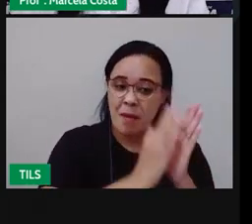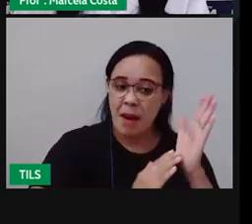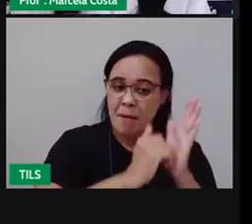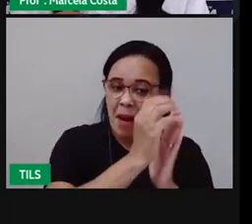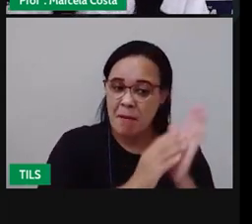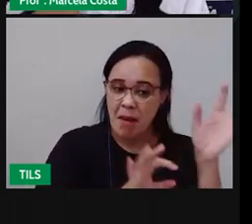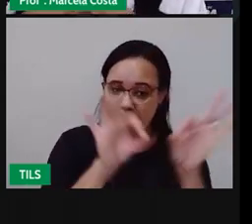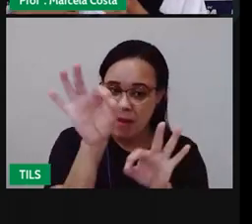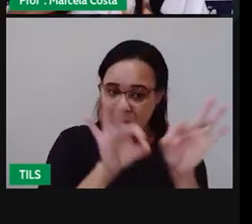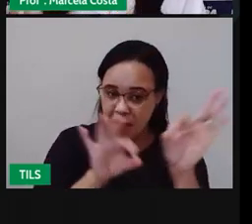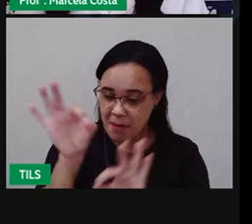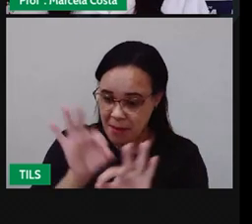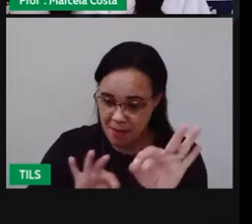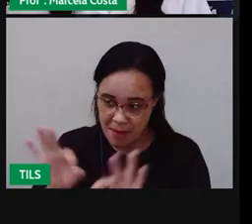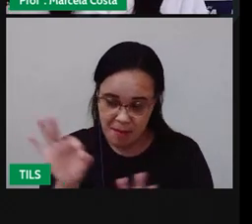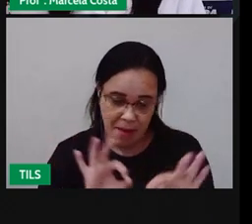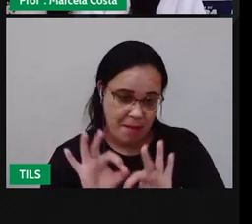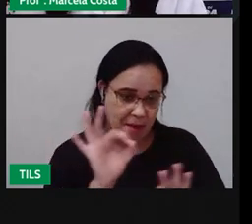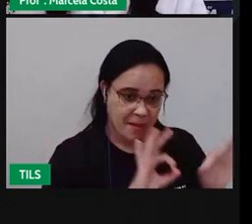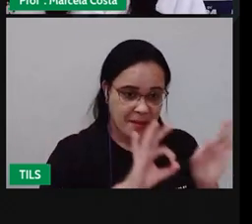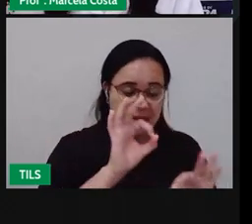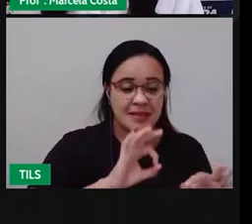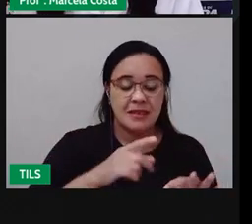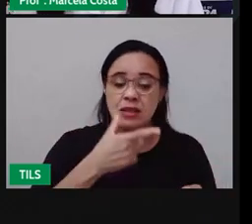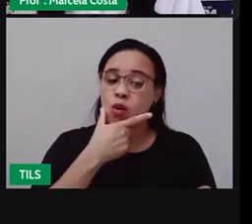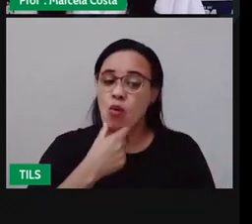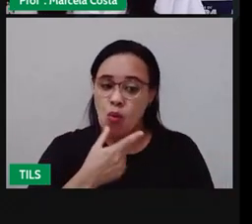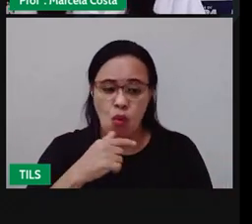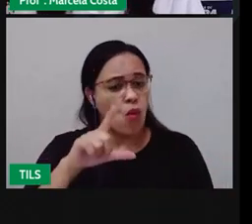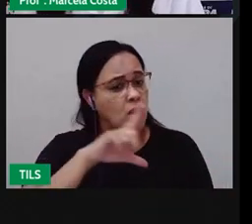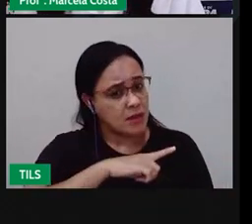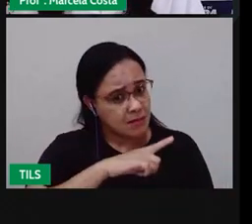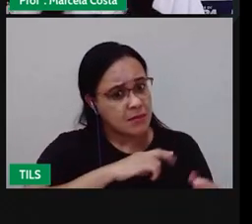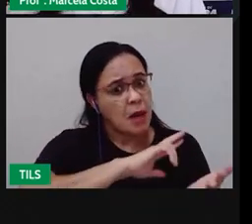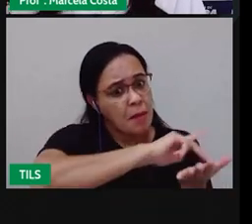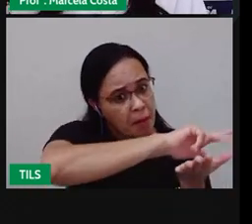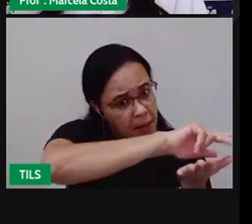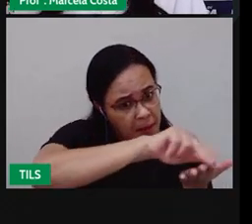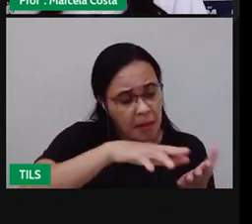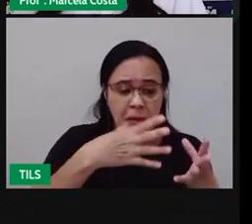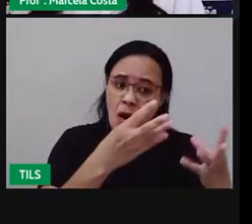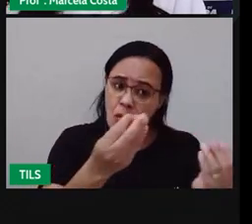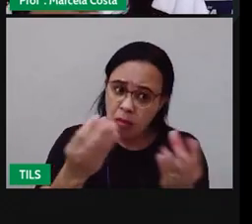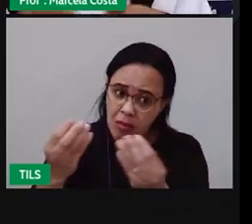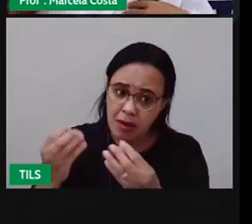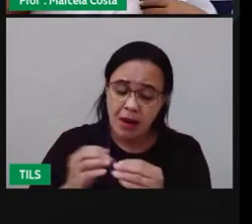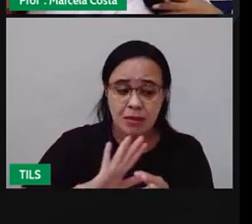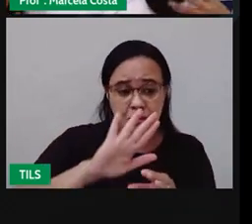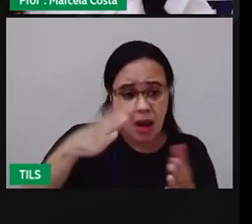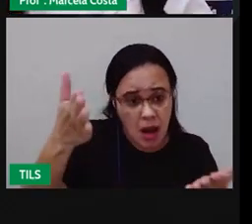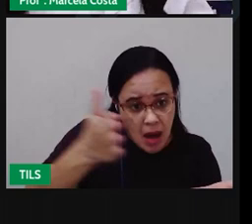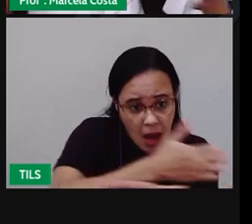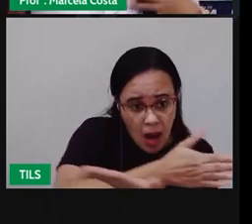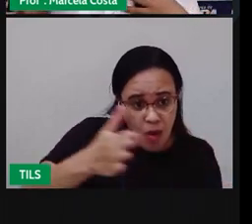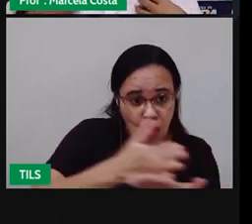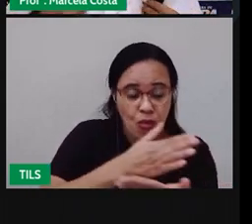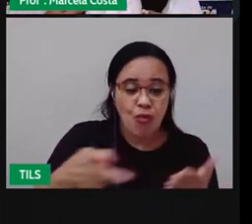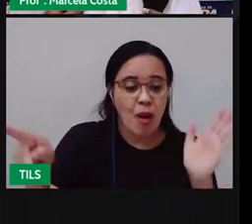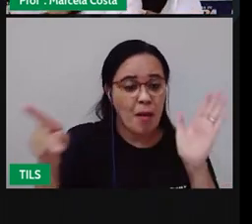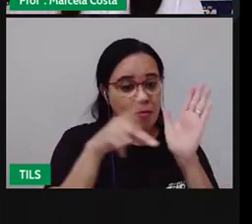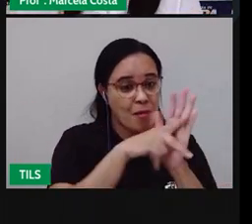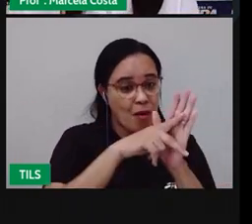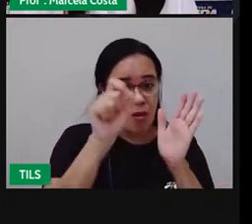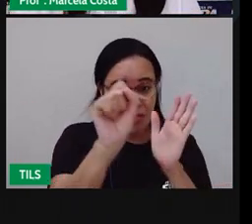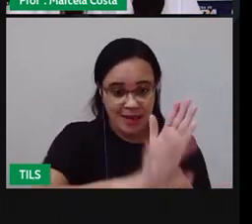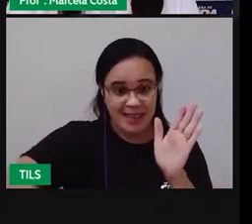Que ele tem várias obras de arte Representando brincadeiras populares E algumas delas São muito comuns Aqui na nossa